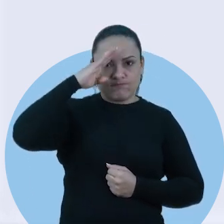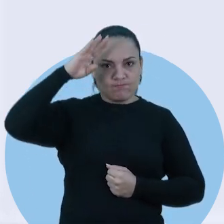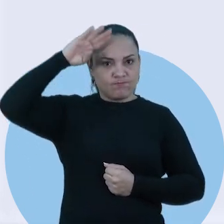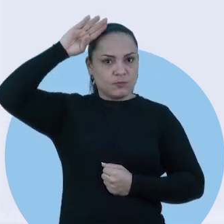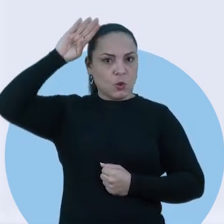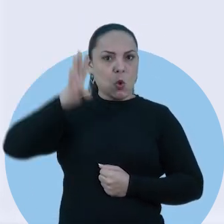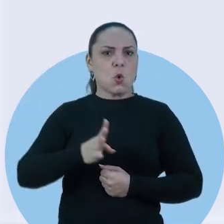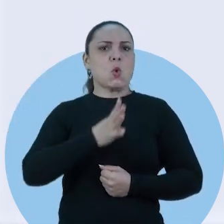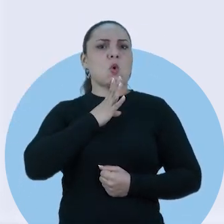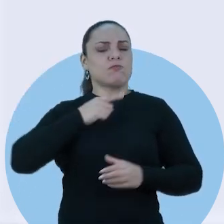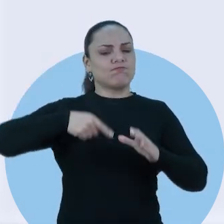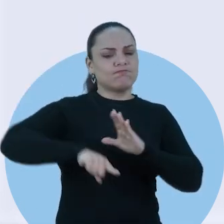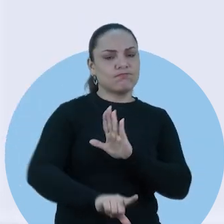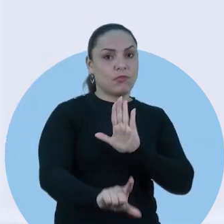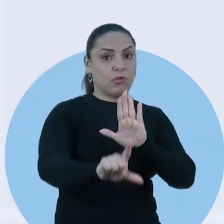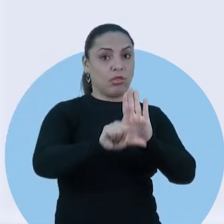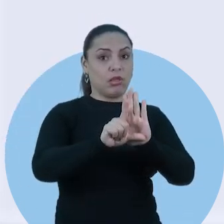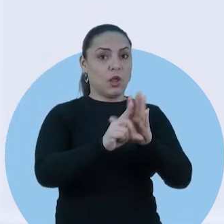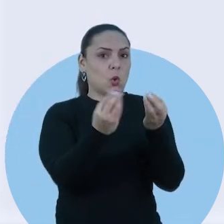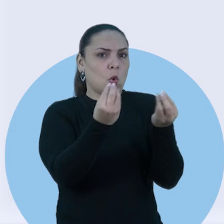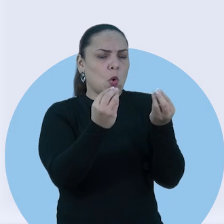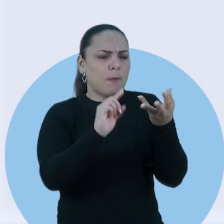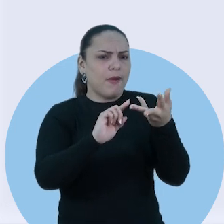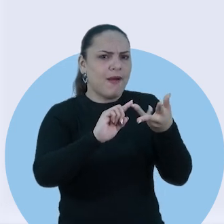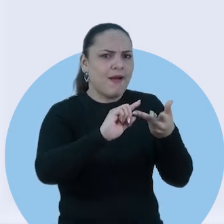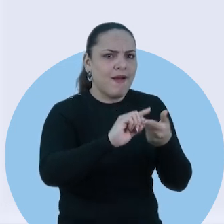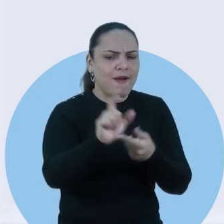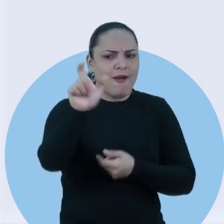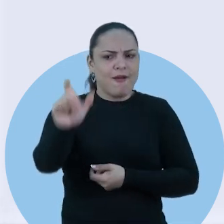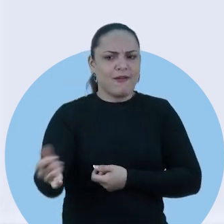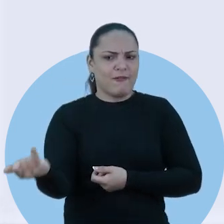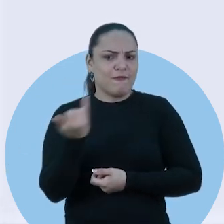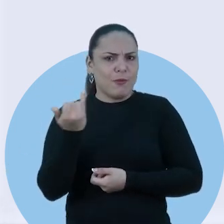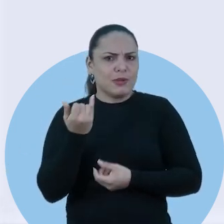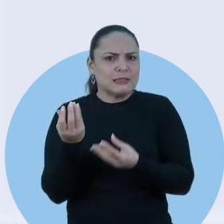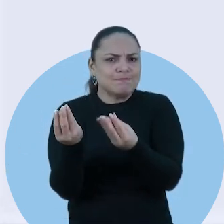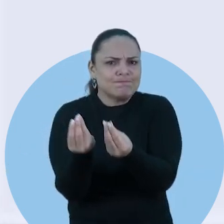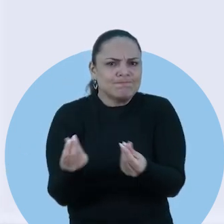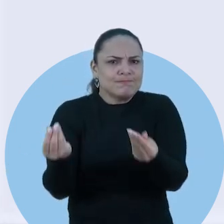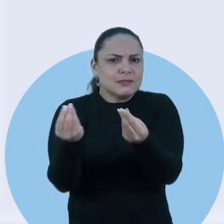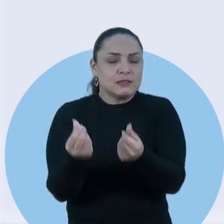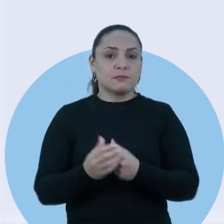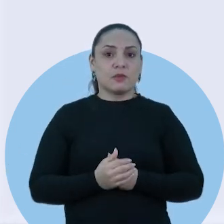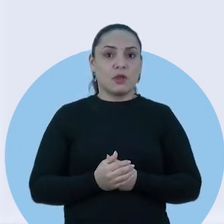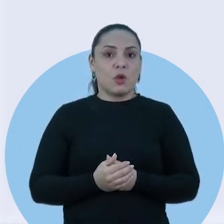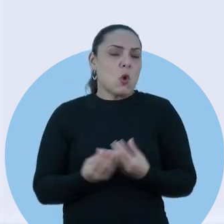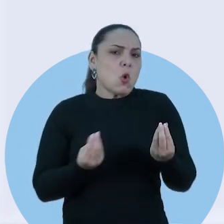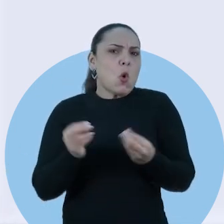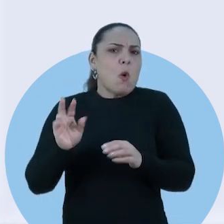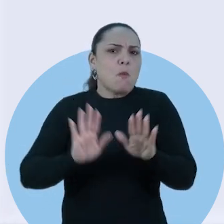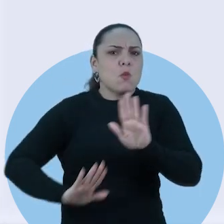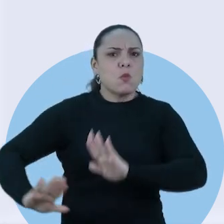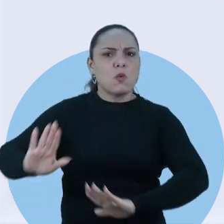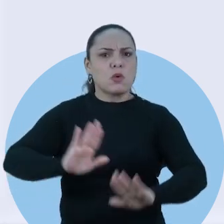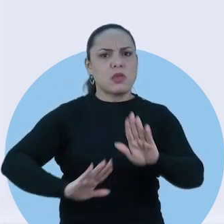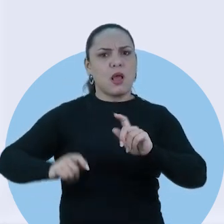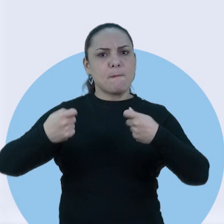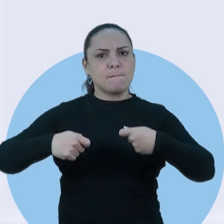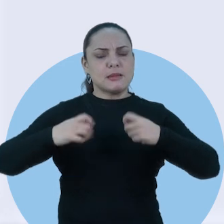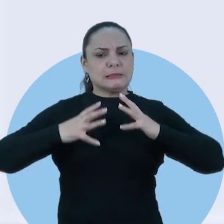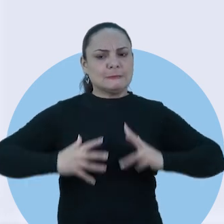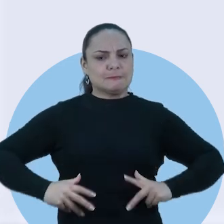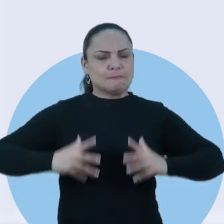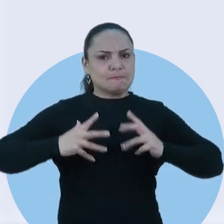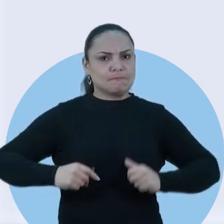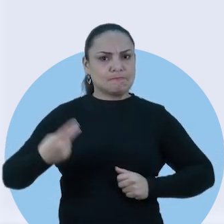do IFCE conheça a lei para saber o que são dados pessoais e dados pessoais sensíveis, quais cuidados deve-se ter com o